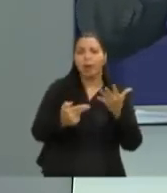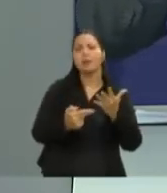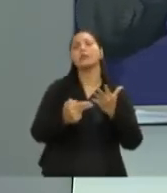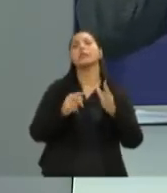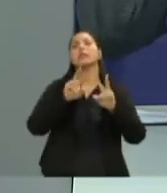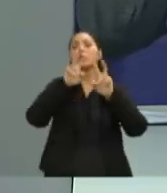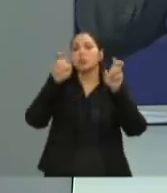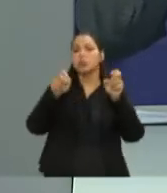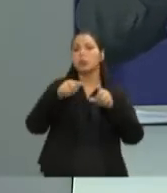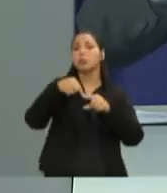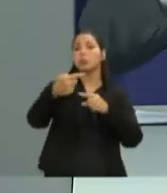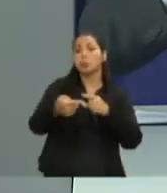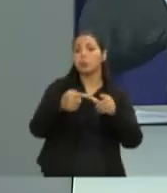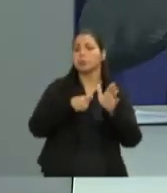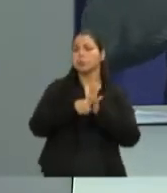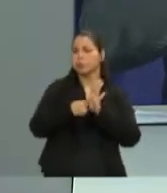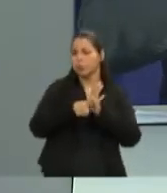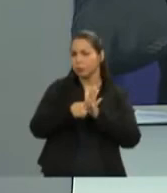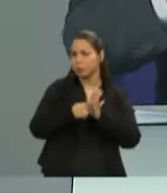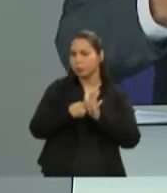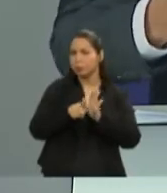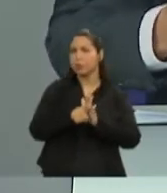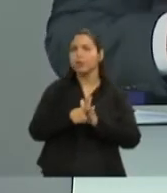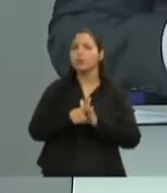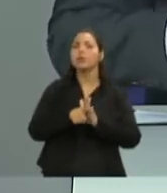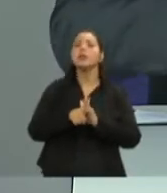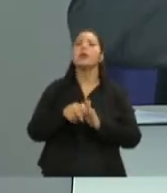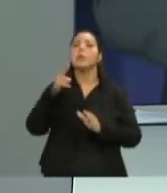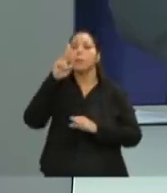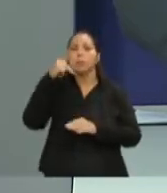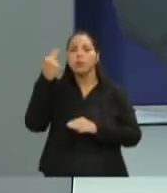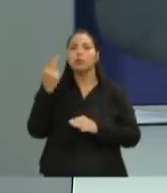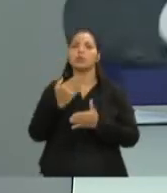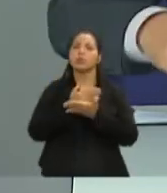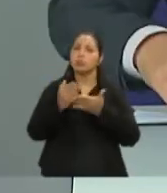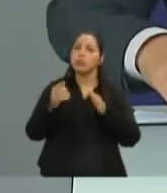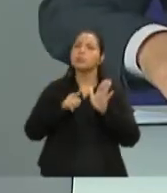pergunta. Quem começa perguntando? Candidato, delegado Pasolini.